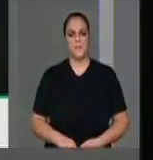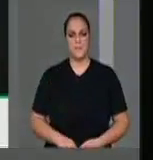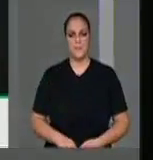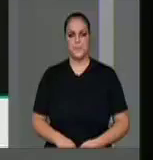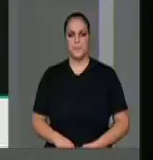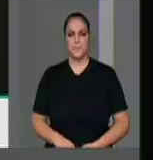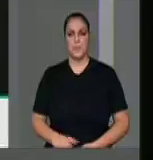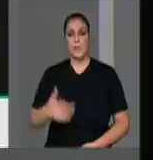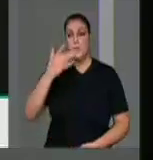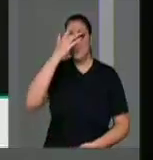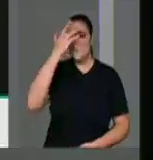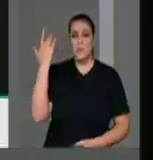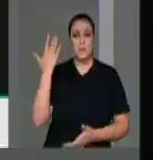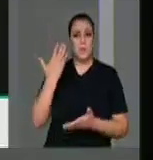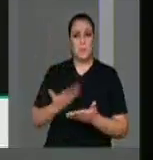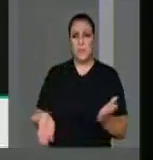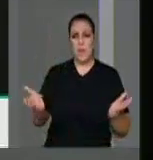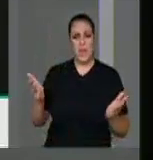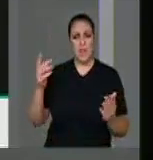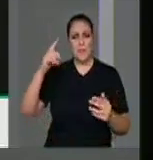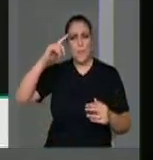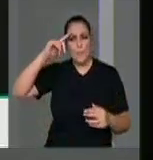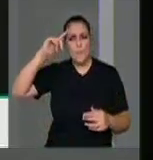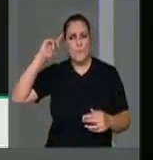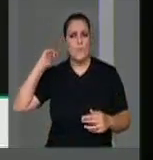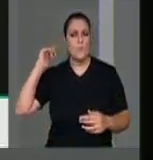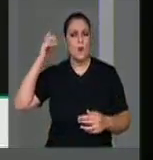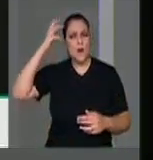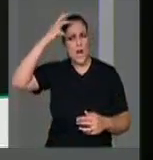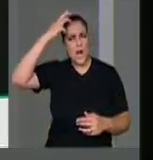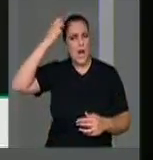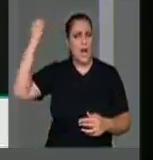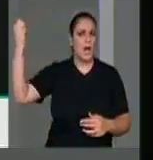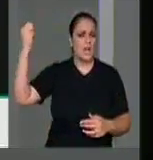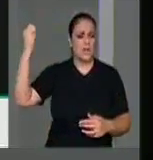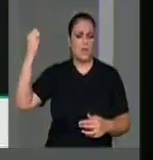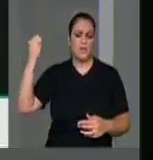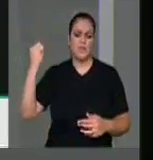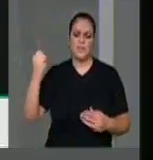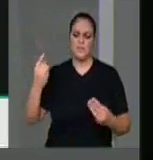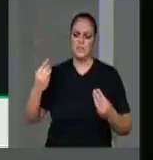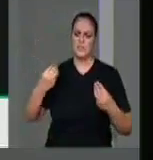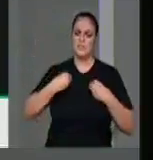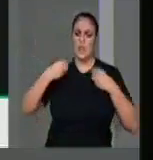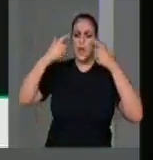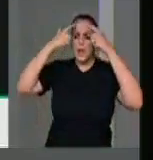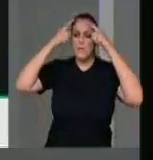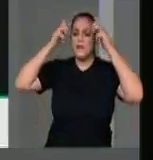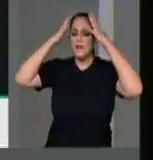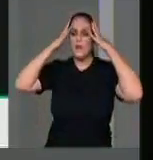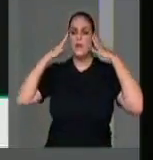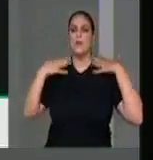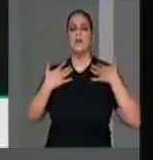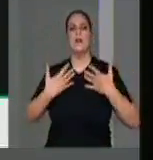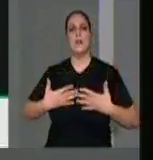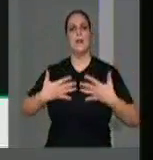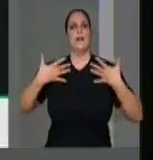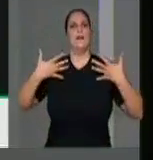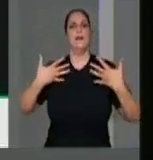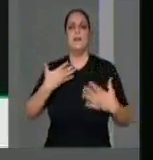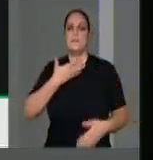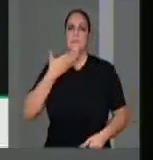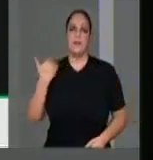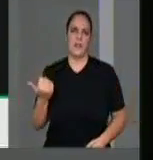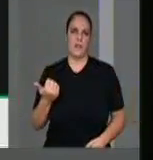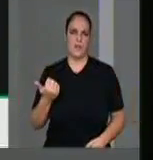doadas às vítimas e isso melhorou consideravelmente sua autoestima, sua qualidade de vida, sua saúde.